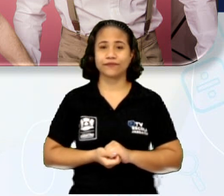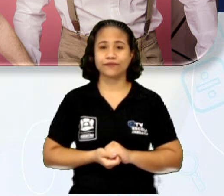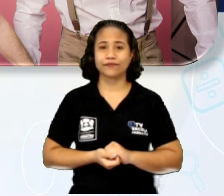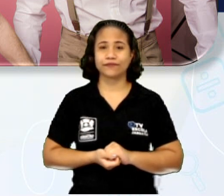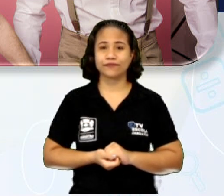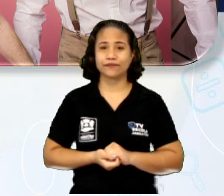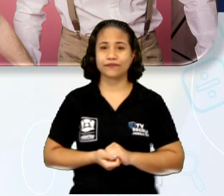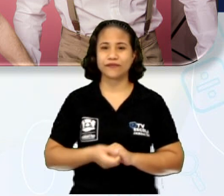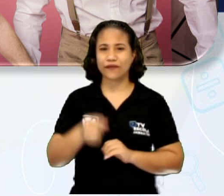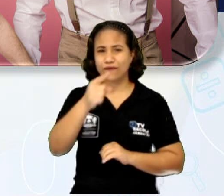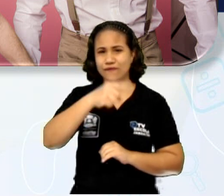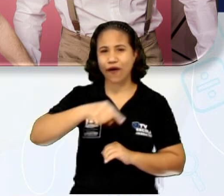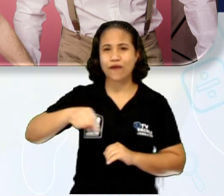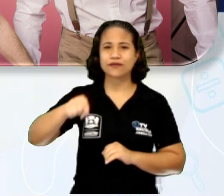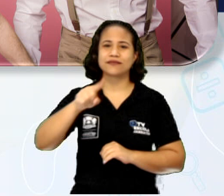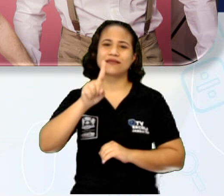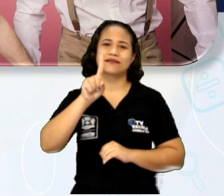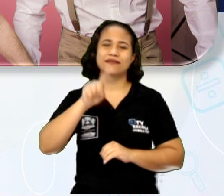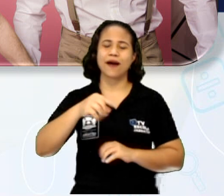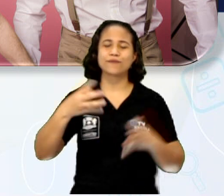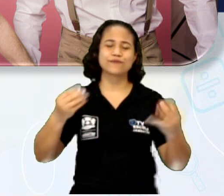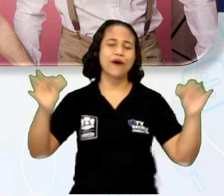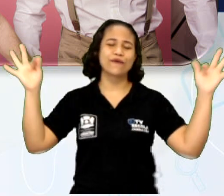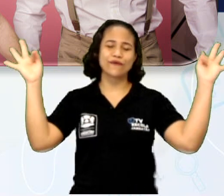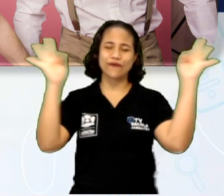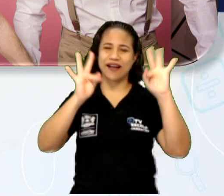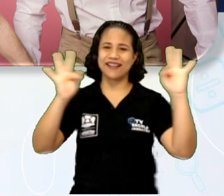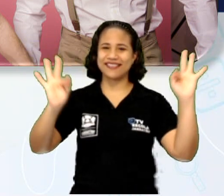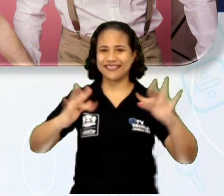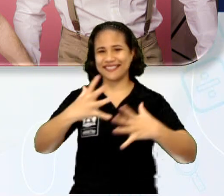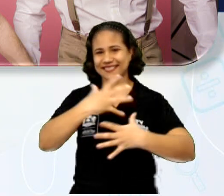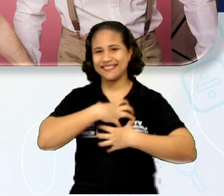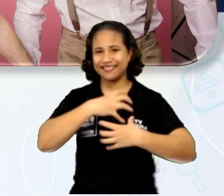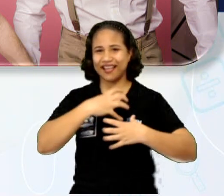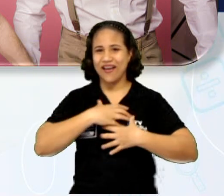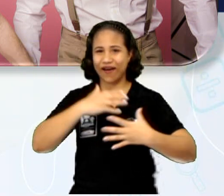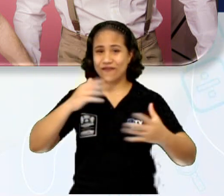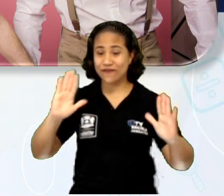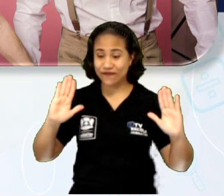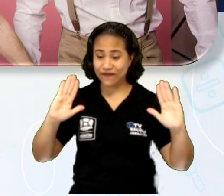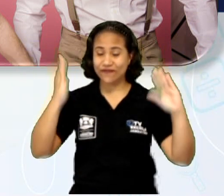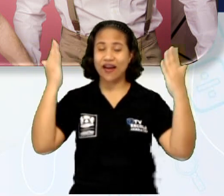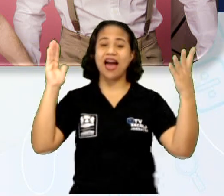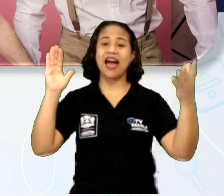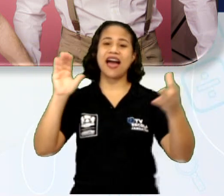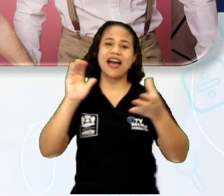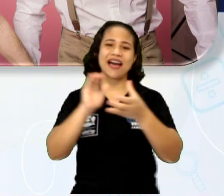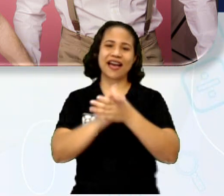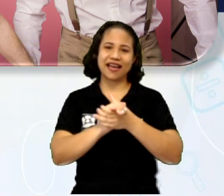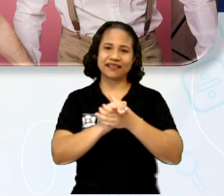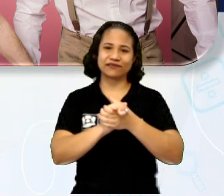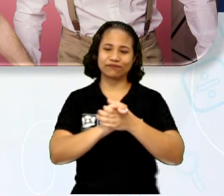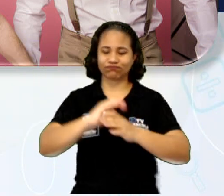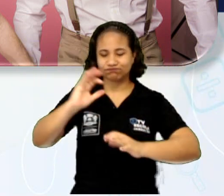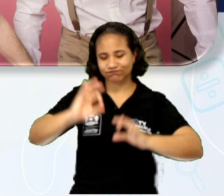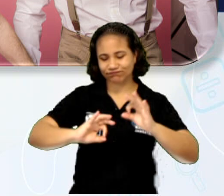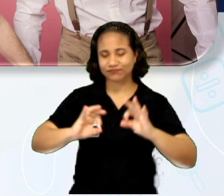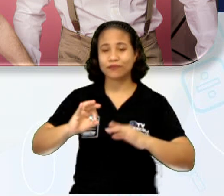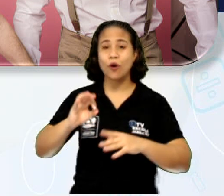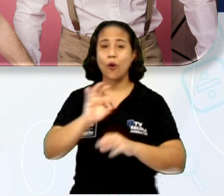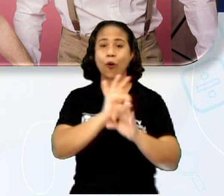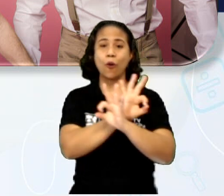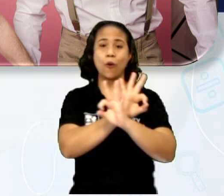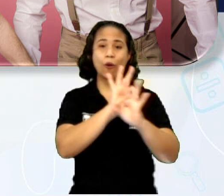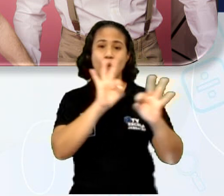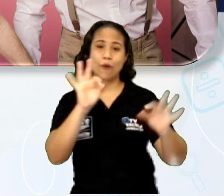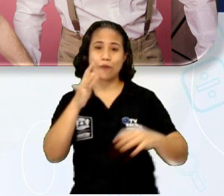Vocês estão muito felizes. A festa de casamento de vocês está ótima. Então, se